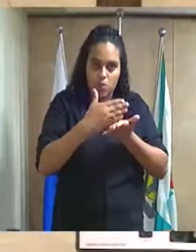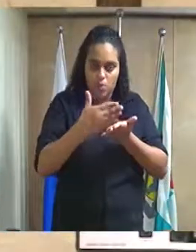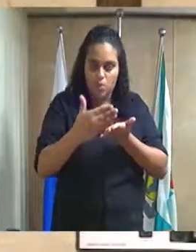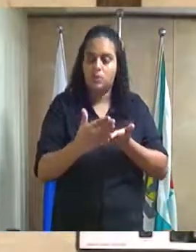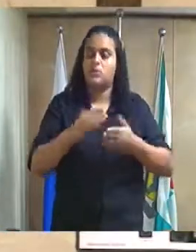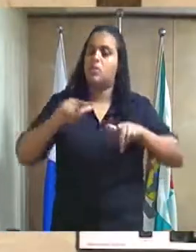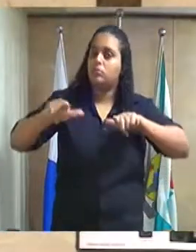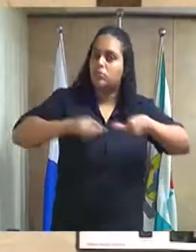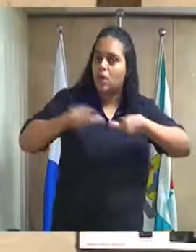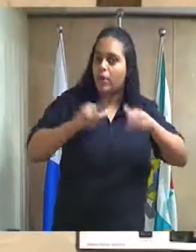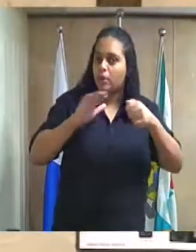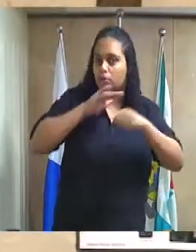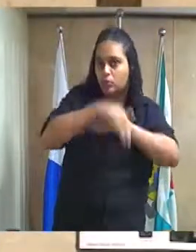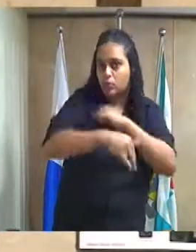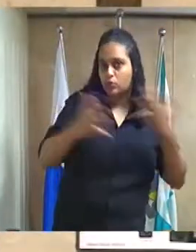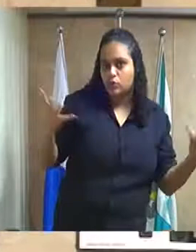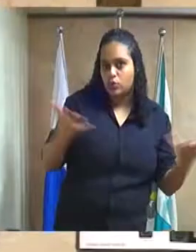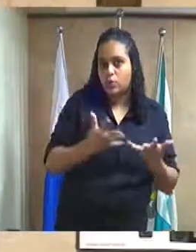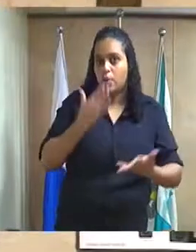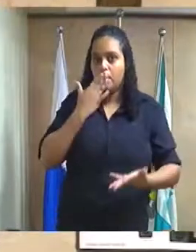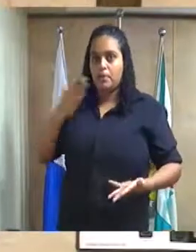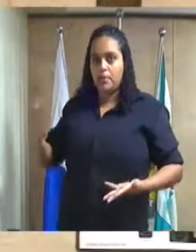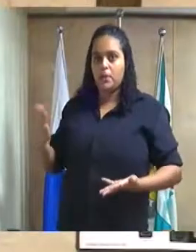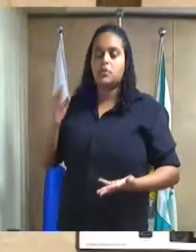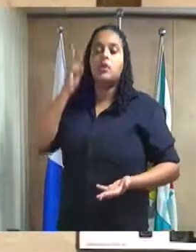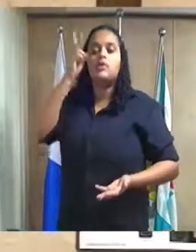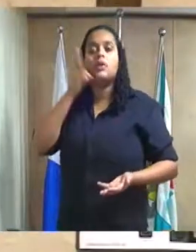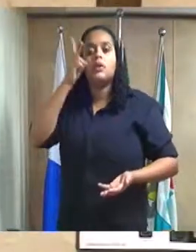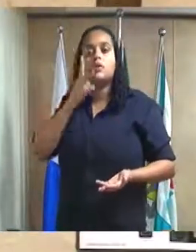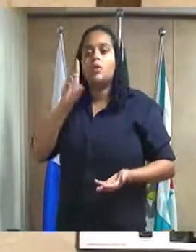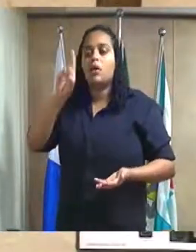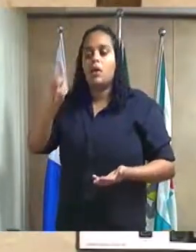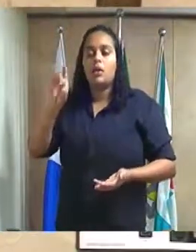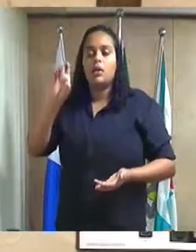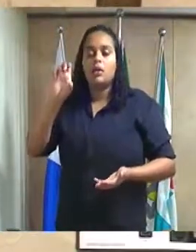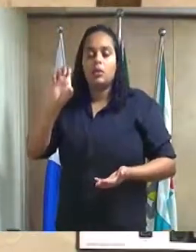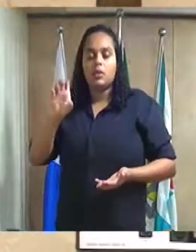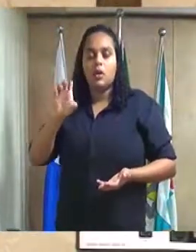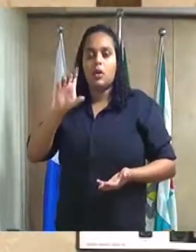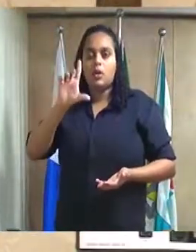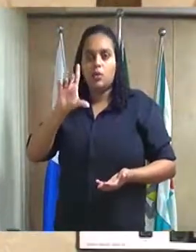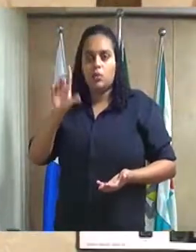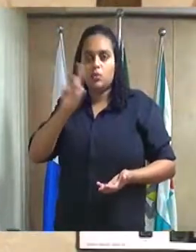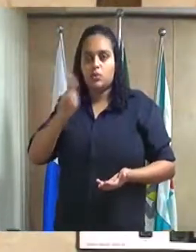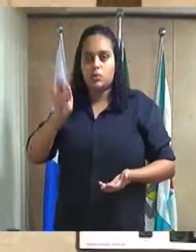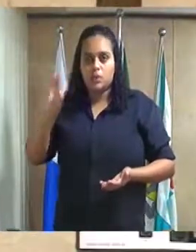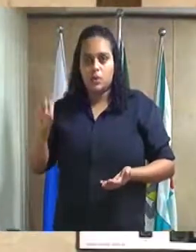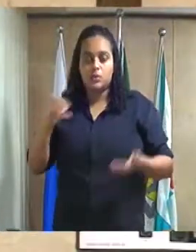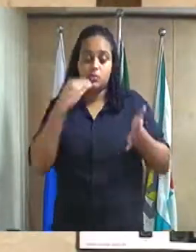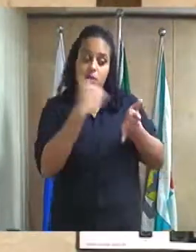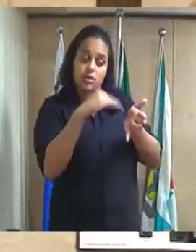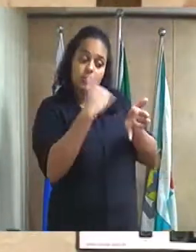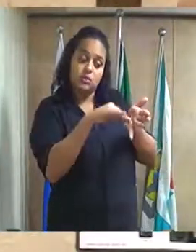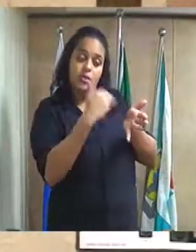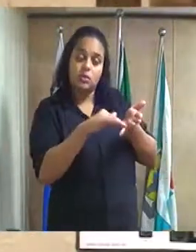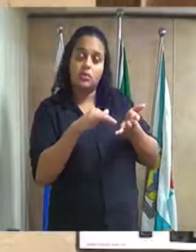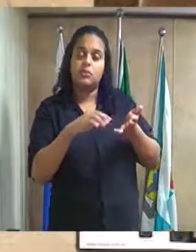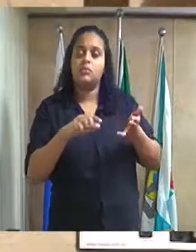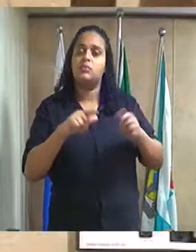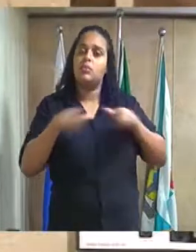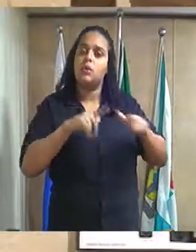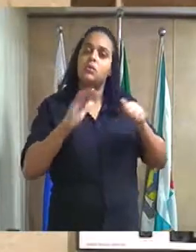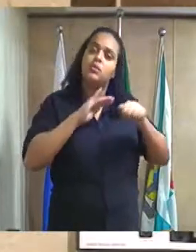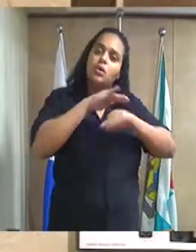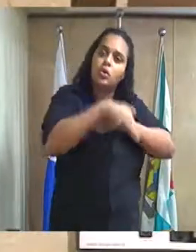aberto os trabalhos da noite de hoje e peço a vereadora Delsa de Oliveira secretariando os trabalhos da noite de hoje